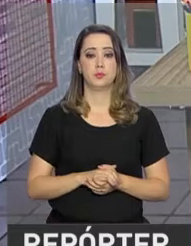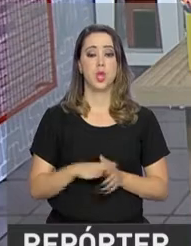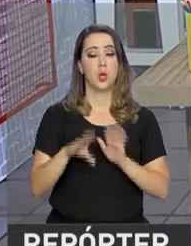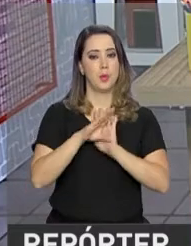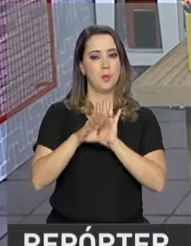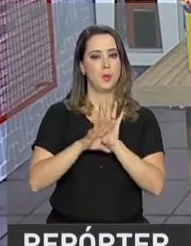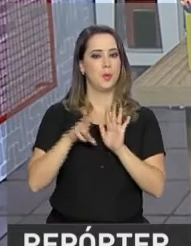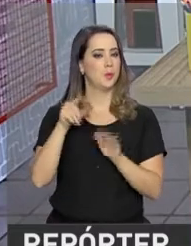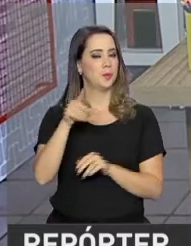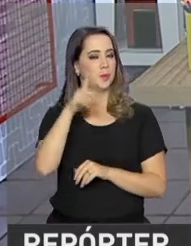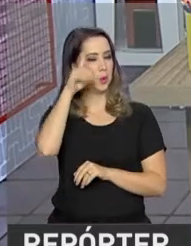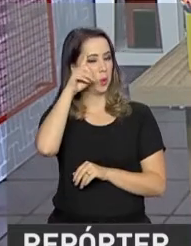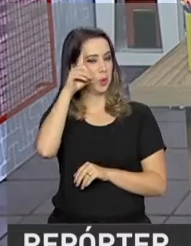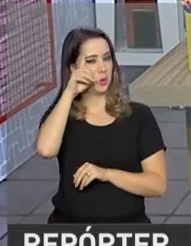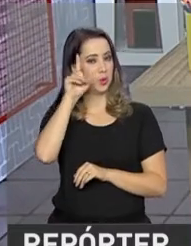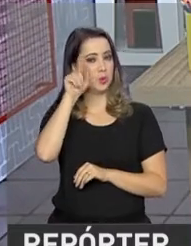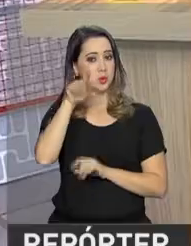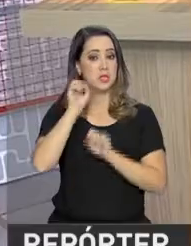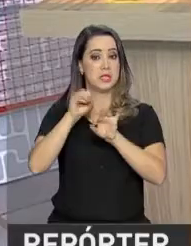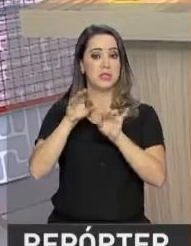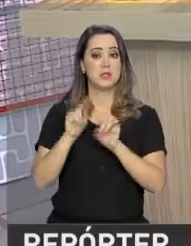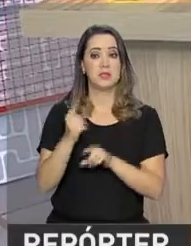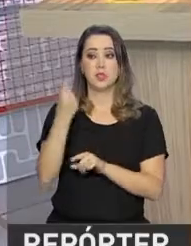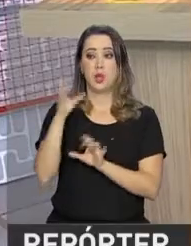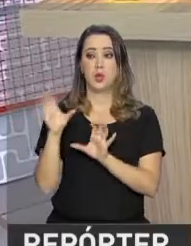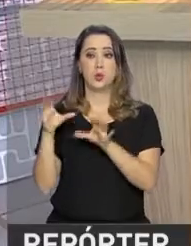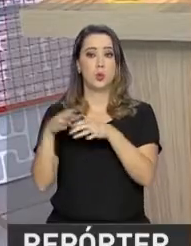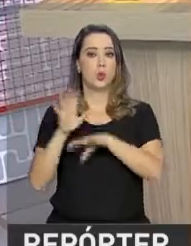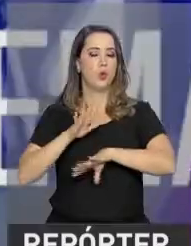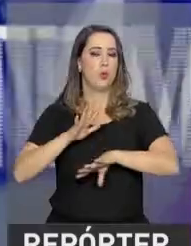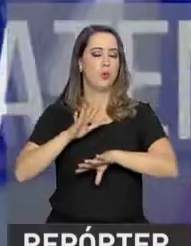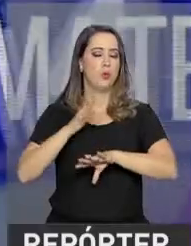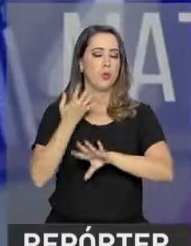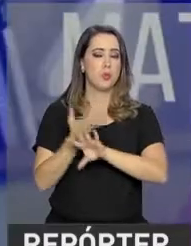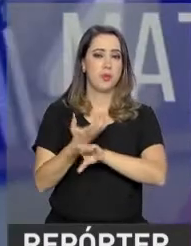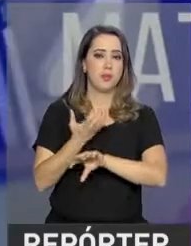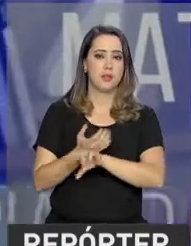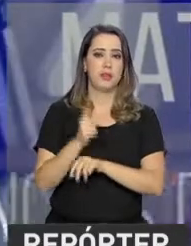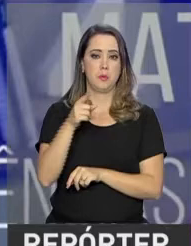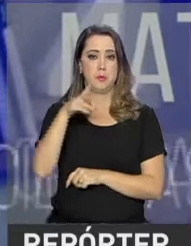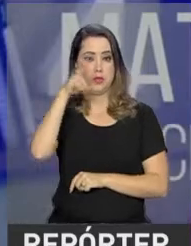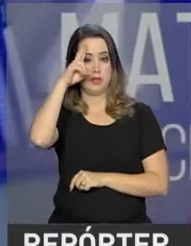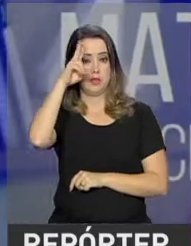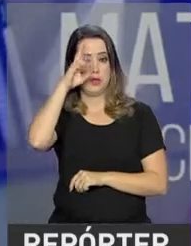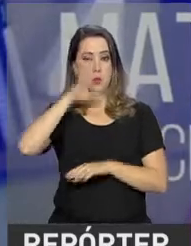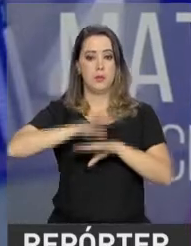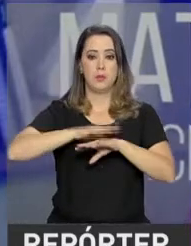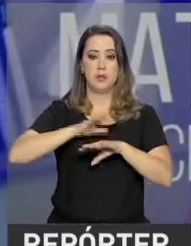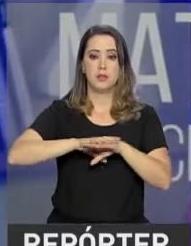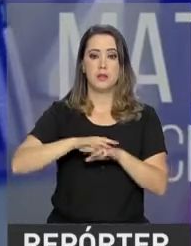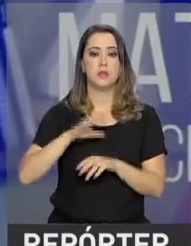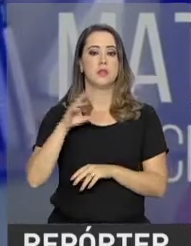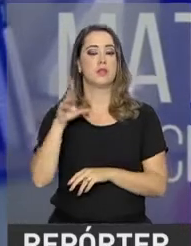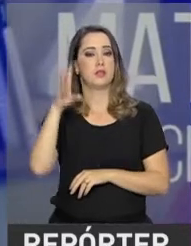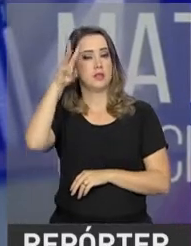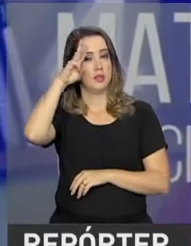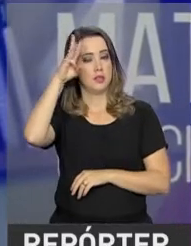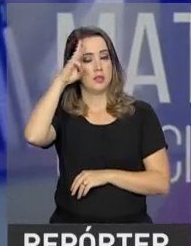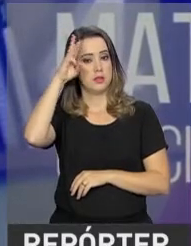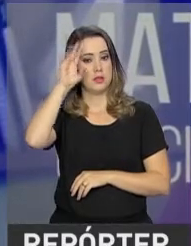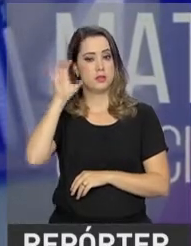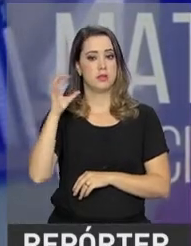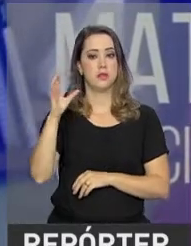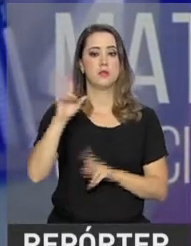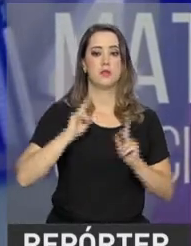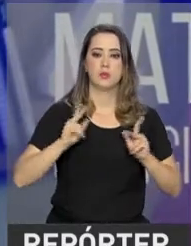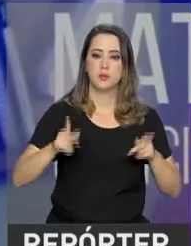cada dia uma área de conhecimento é ensinada. Na segunda, por exemplo, é dia de aula de matemática. Na terça, aula de ciências humanas. E na